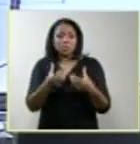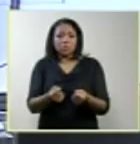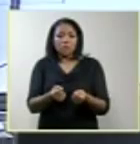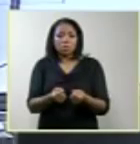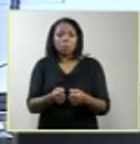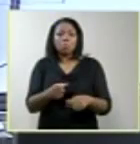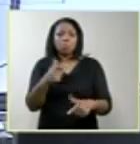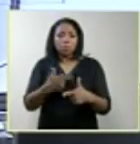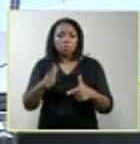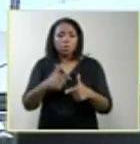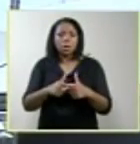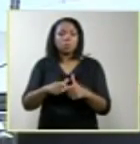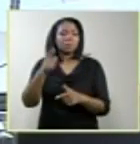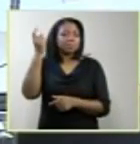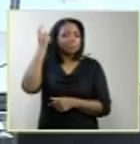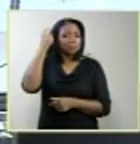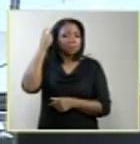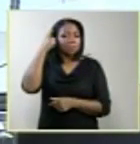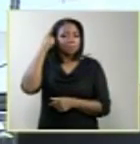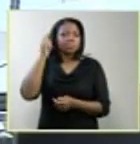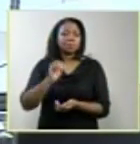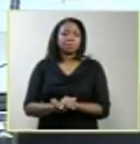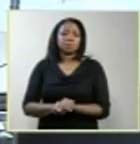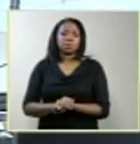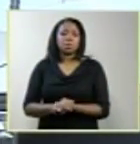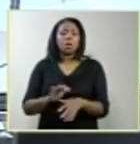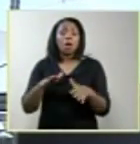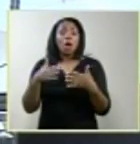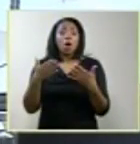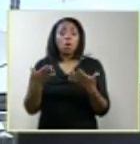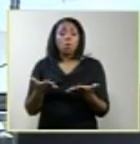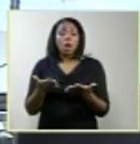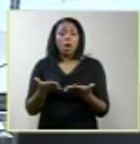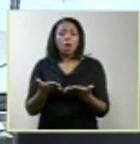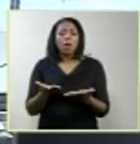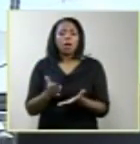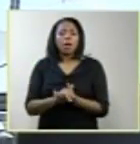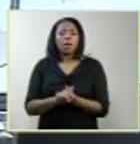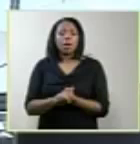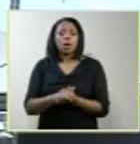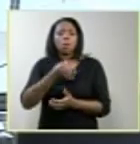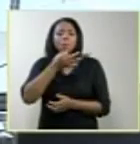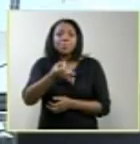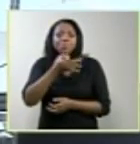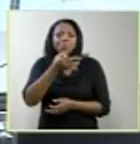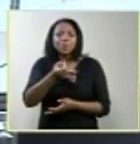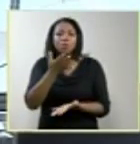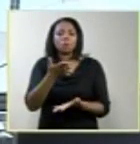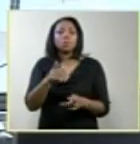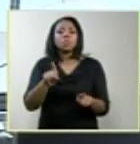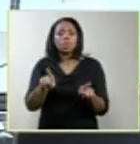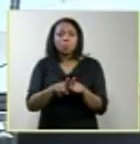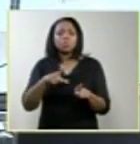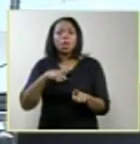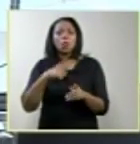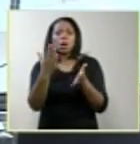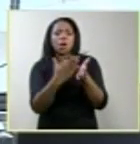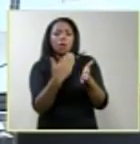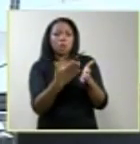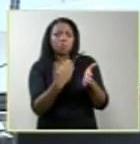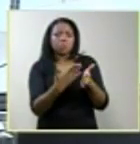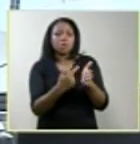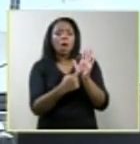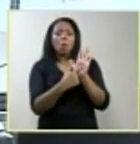nos casos de estupro. Qual é a posição da Febras? Nós temos aqui uma revista da Febras que discute